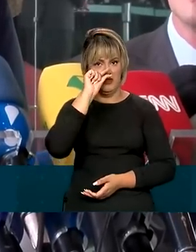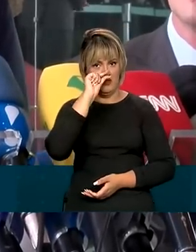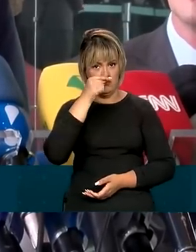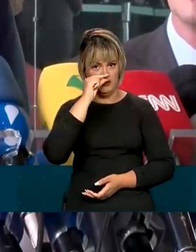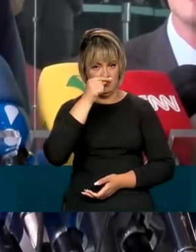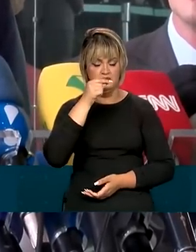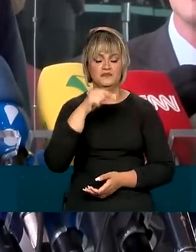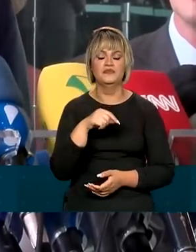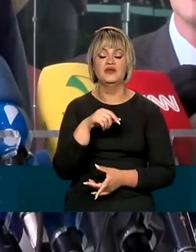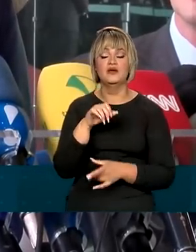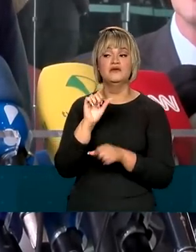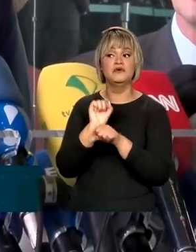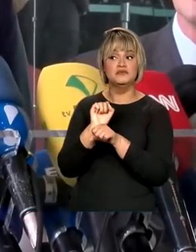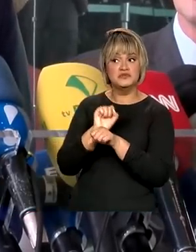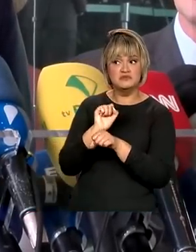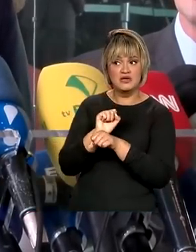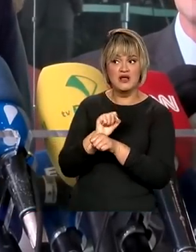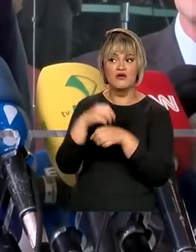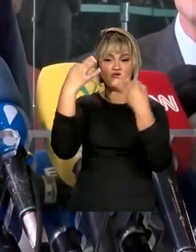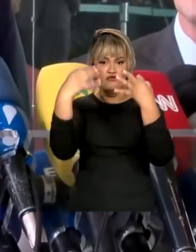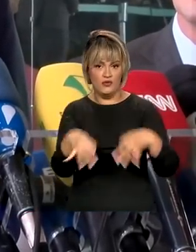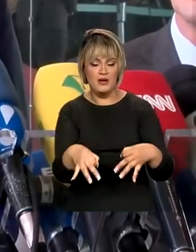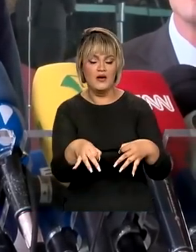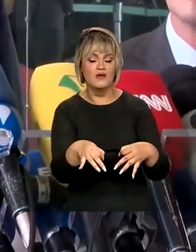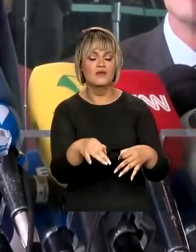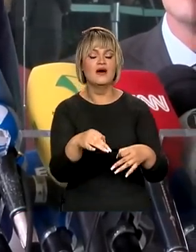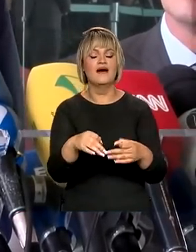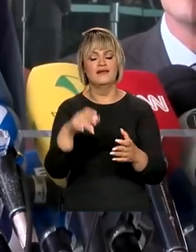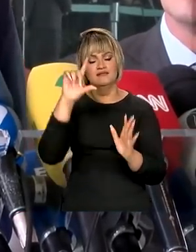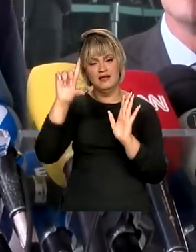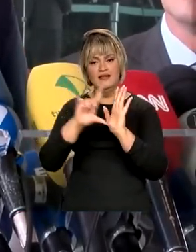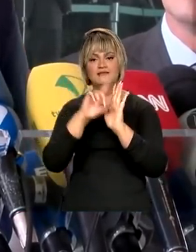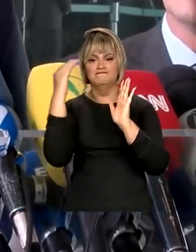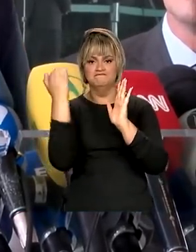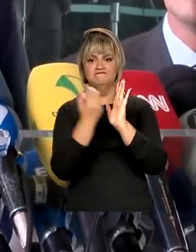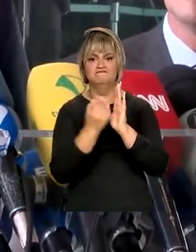Aguardaremos que isso seja formalizado para cumprir a lei do nosso país.